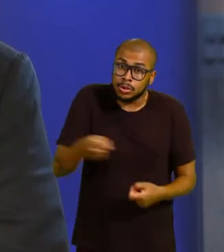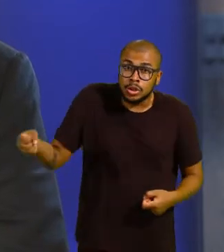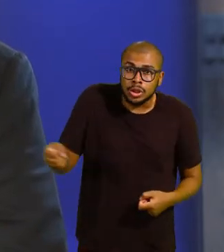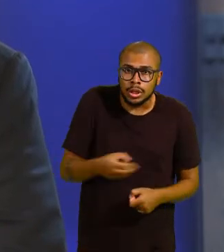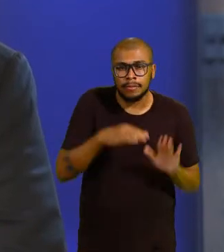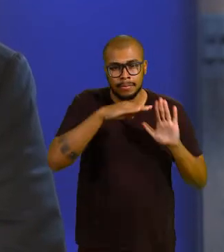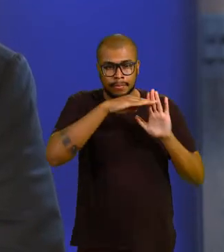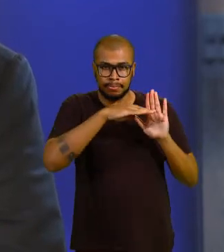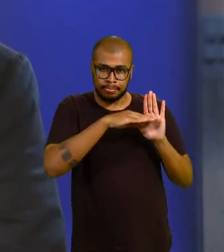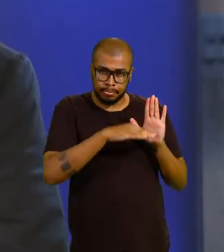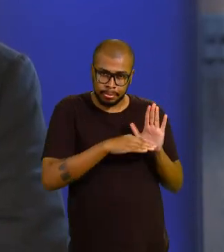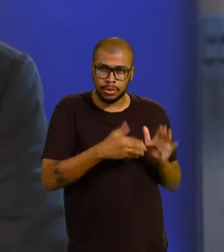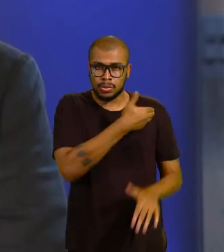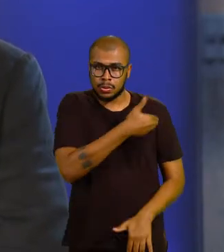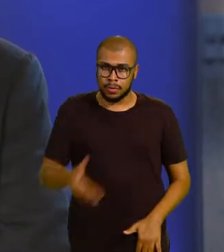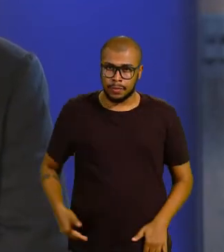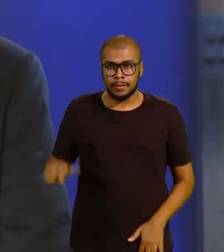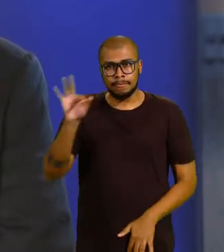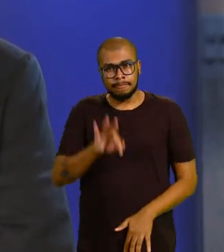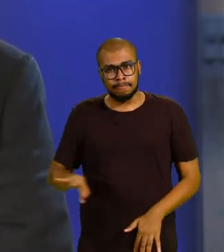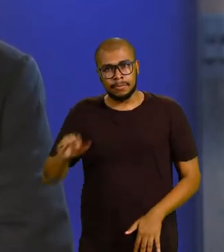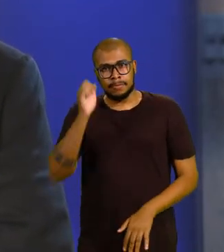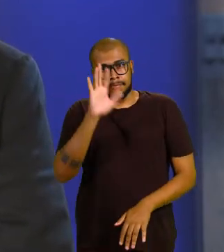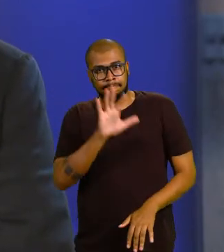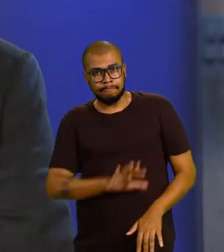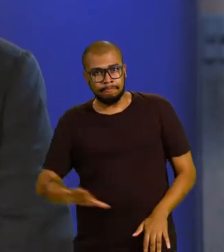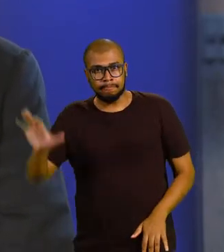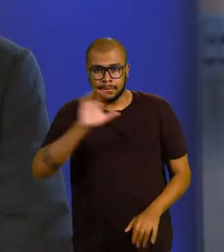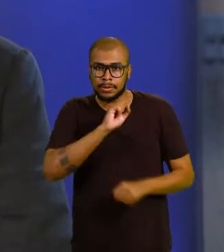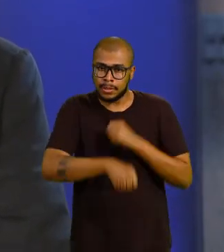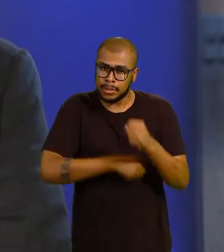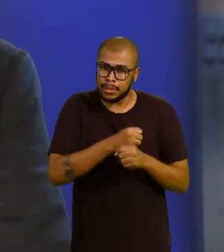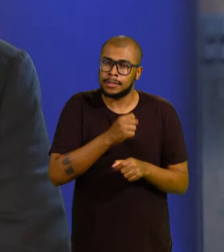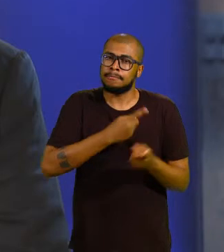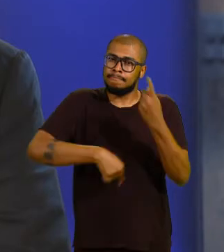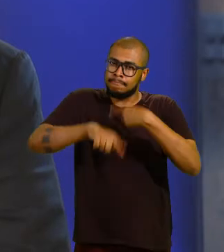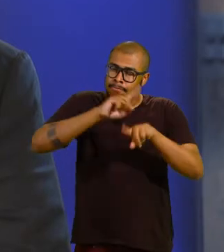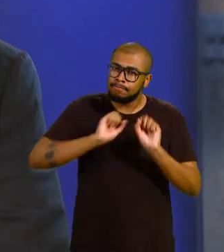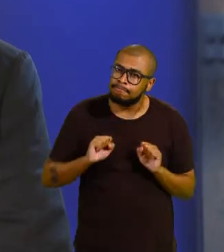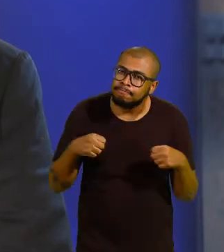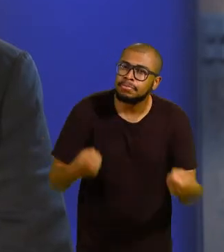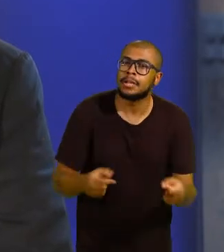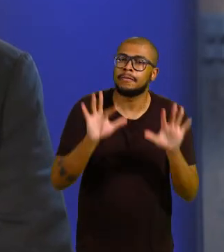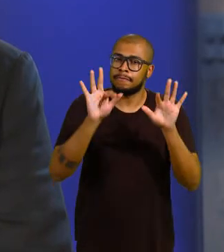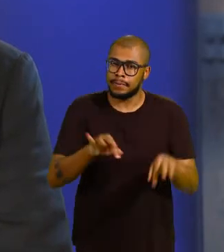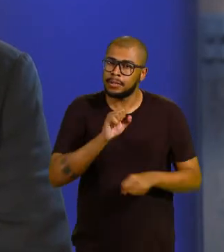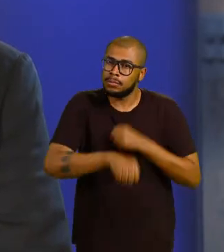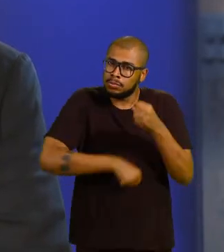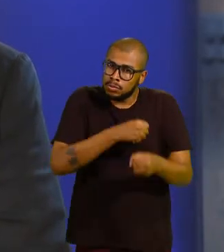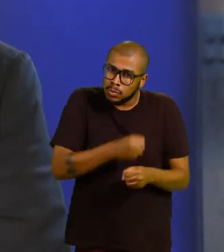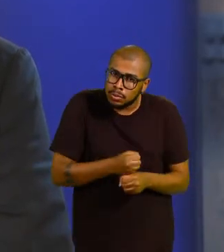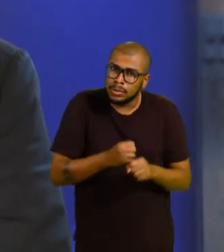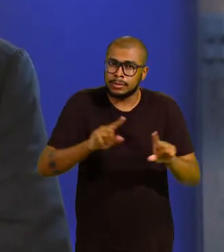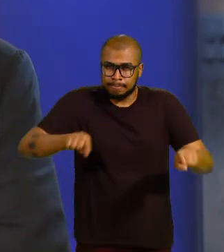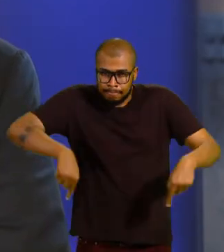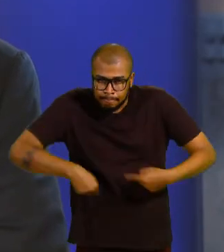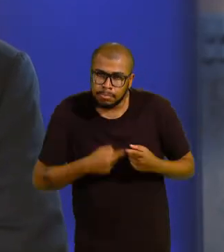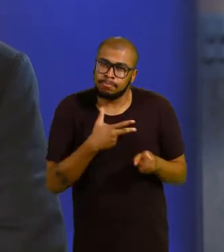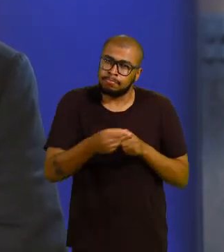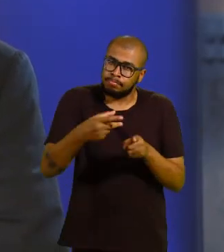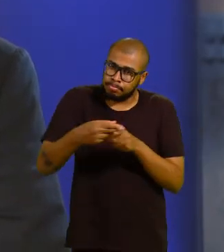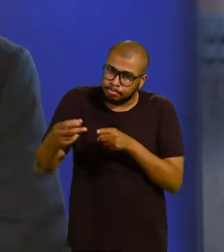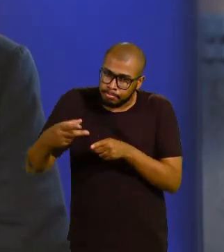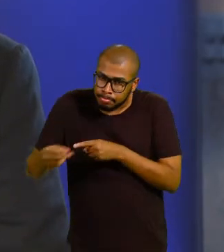novas medidas do governo federal e por isso foi um ano de superação. Mas chegamos ao fim com vários desafios vencidos, conquistas